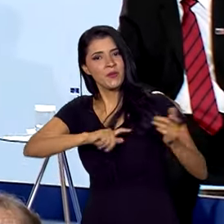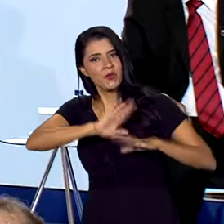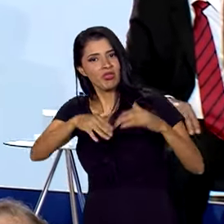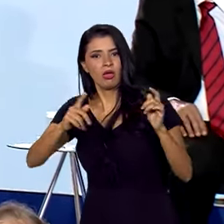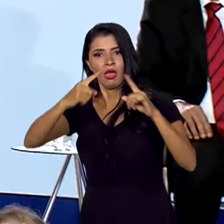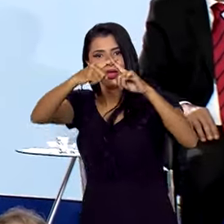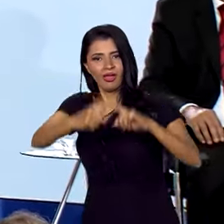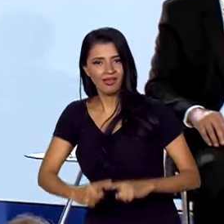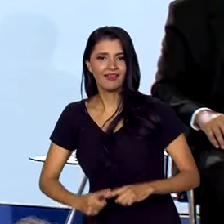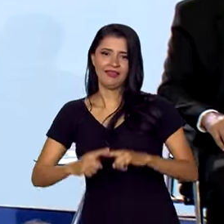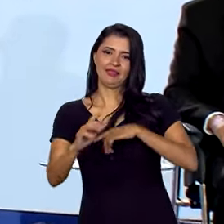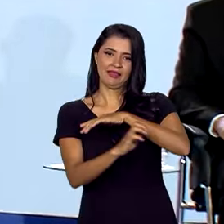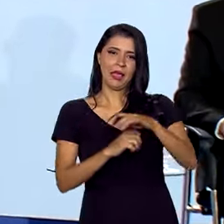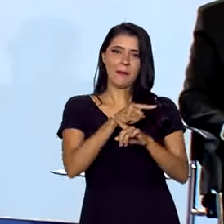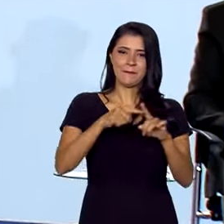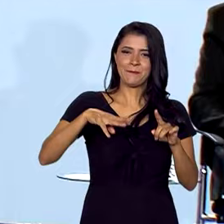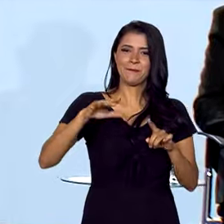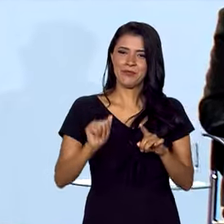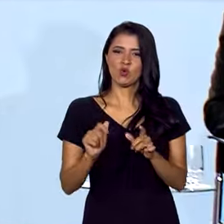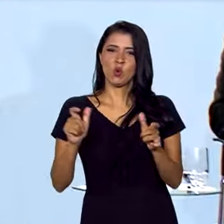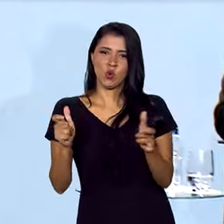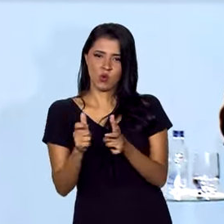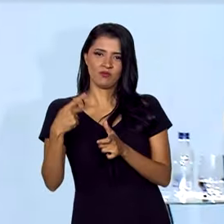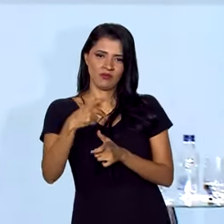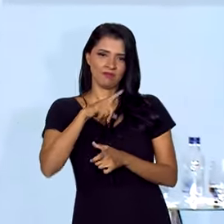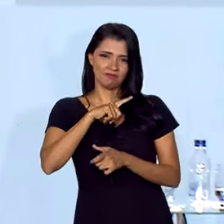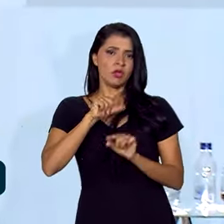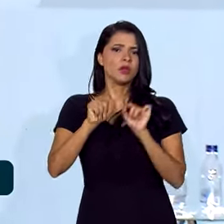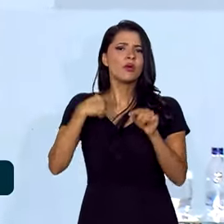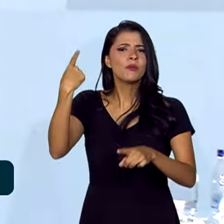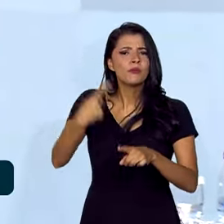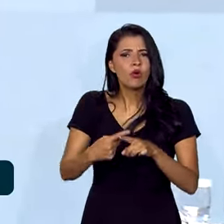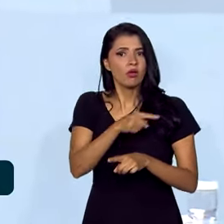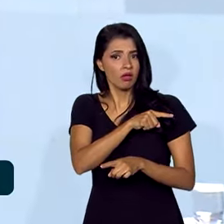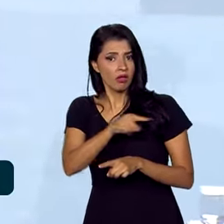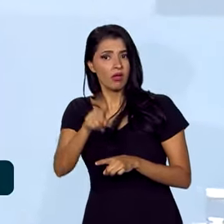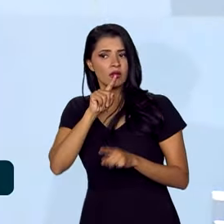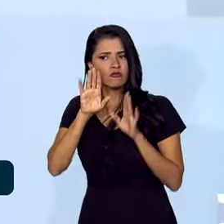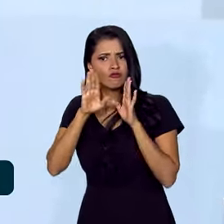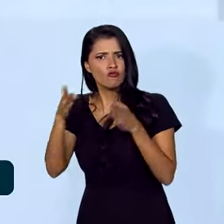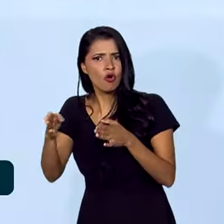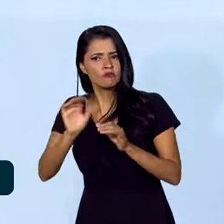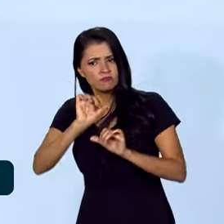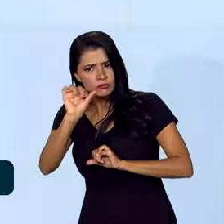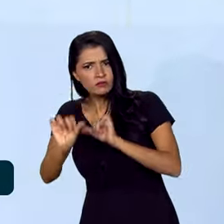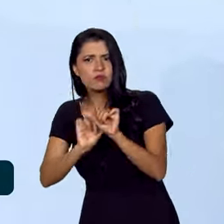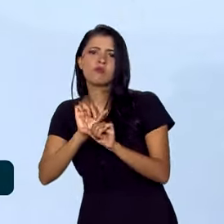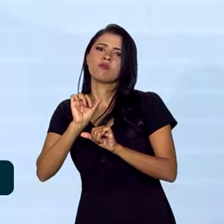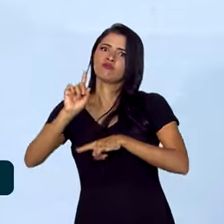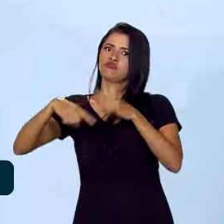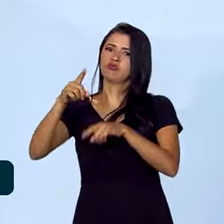competitividade da micro, pequena e média empresa, porque elas vão estar voltadas para a ação da transformação digital,